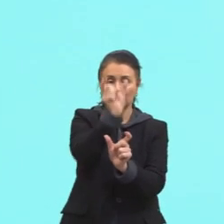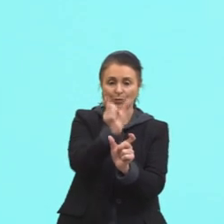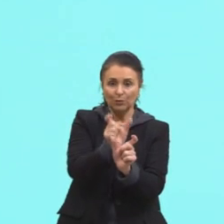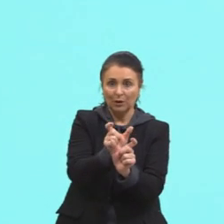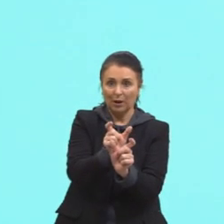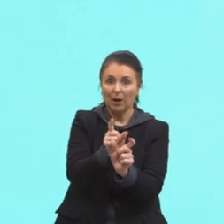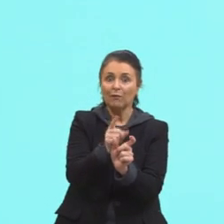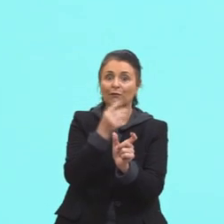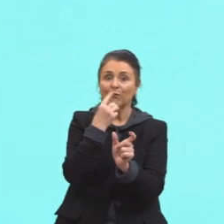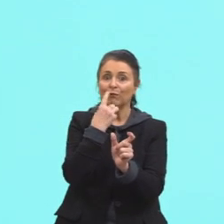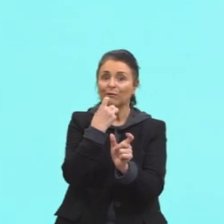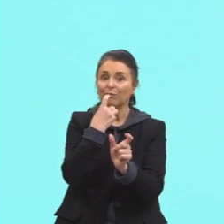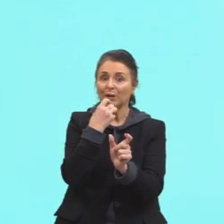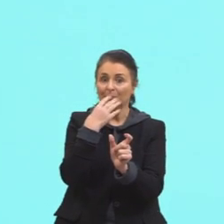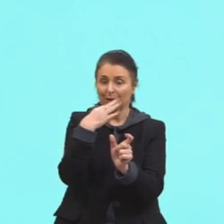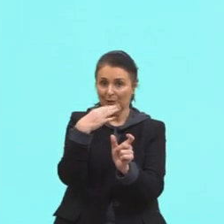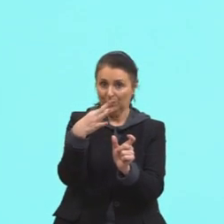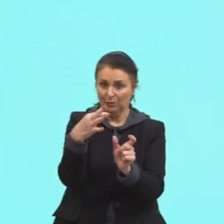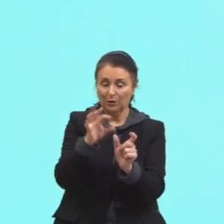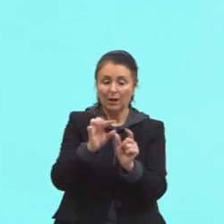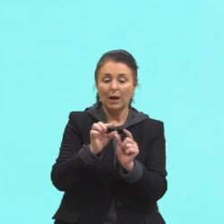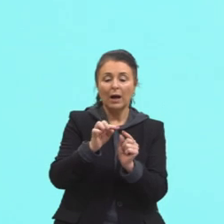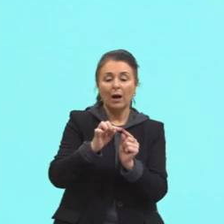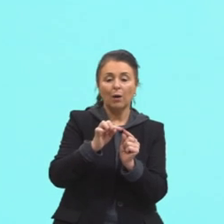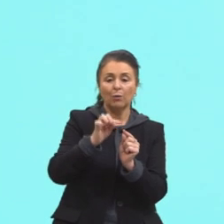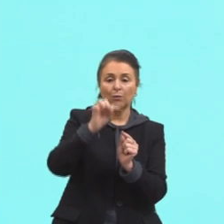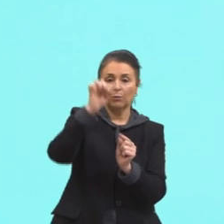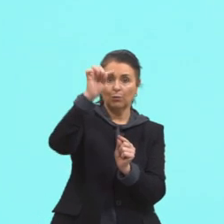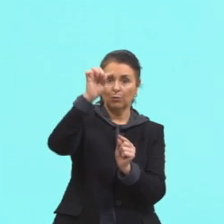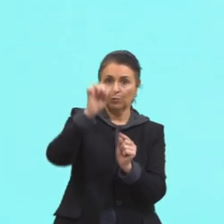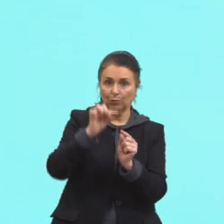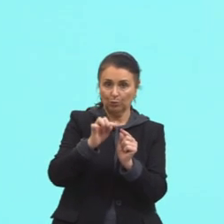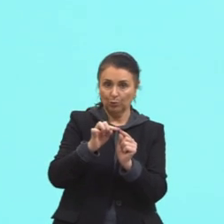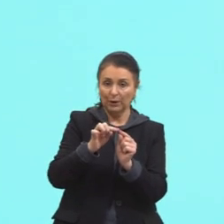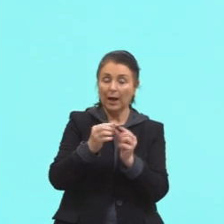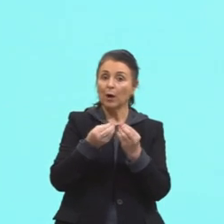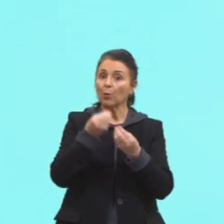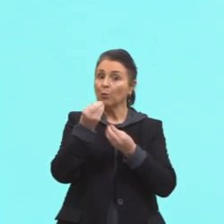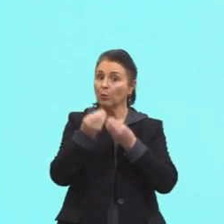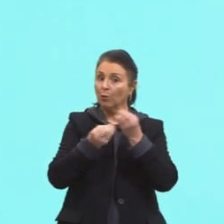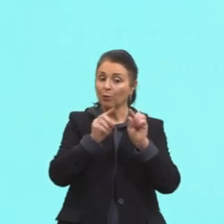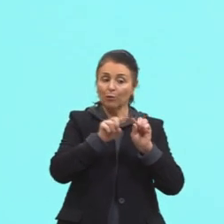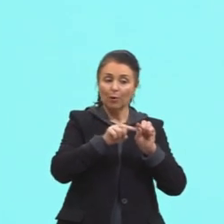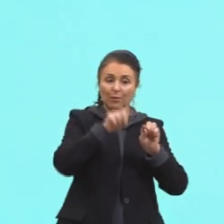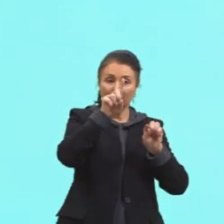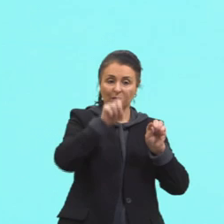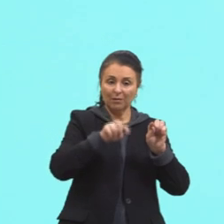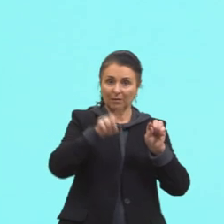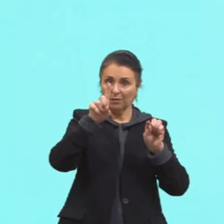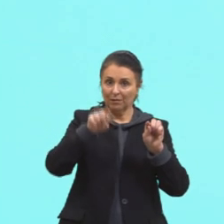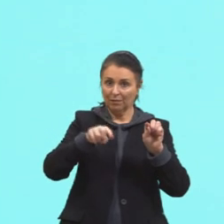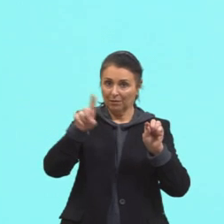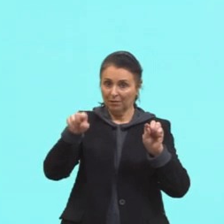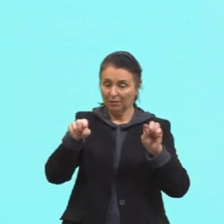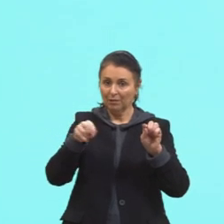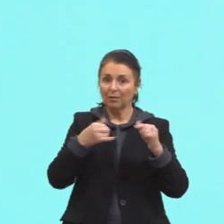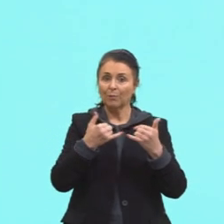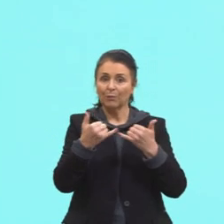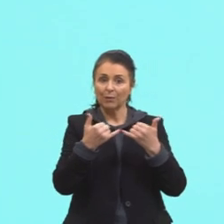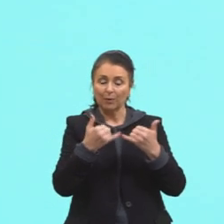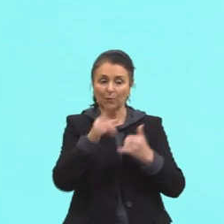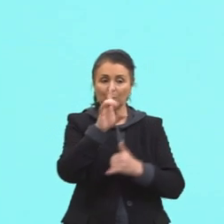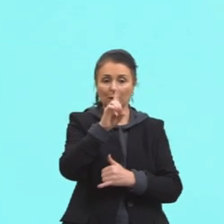vermelho. A altura é de acordo com a intensidade da variação. Então, aqui, se eu quero ver em 1950,